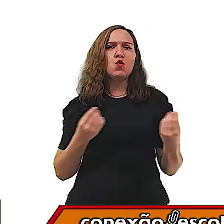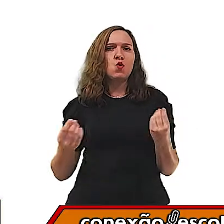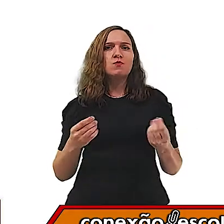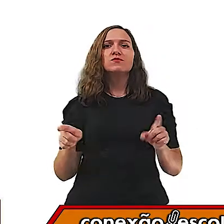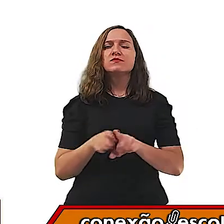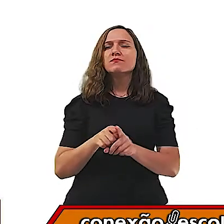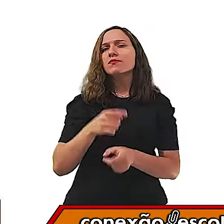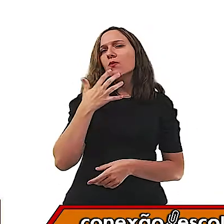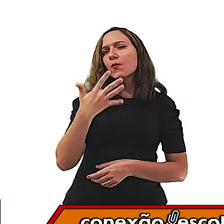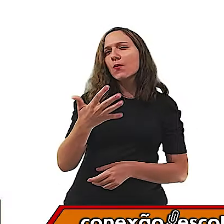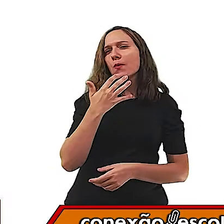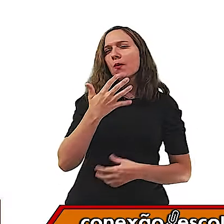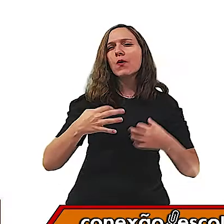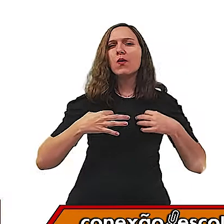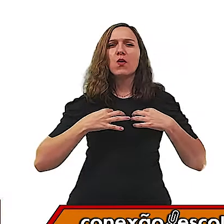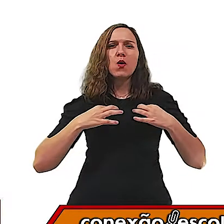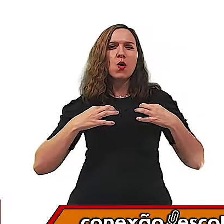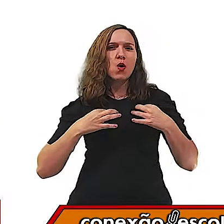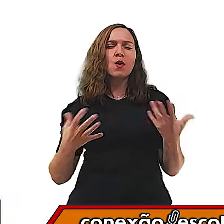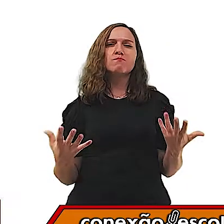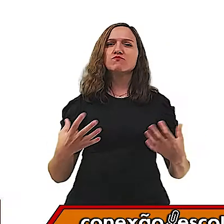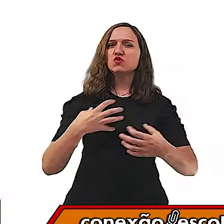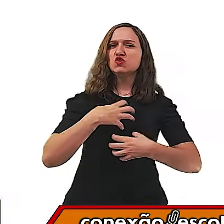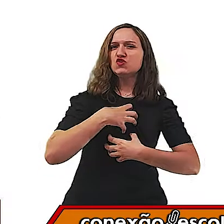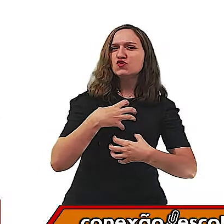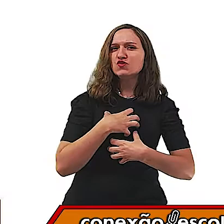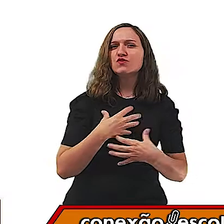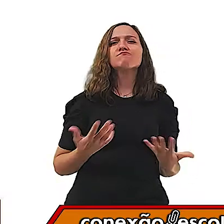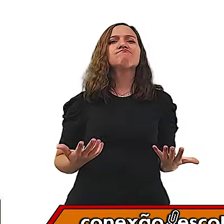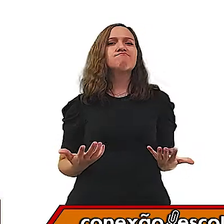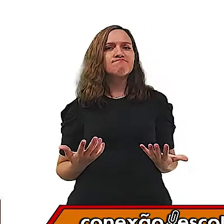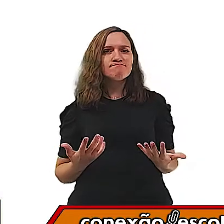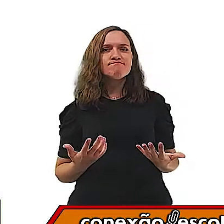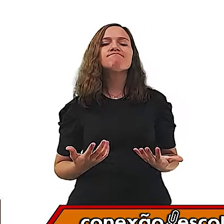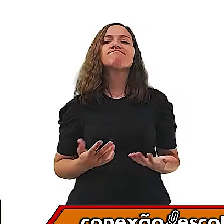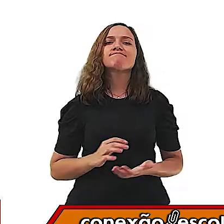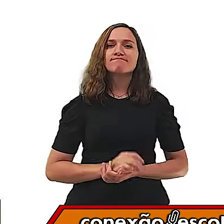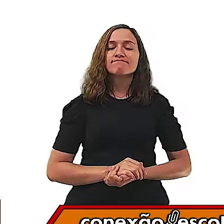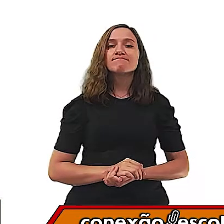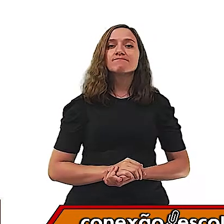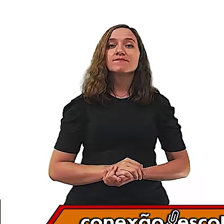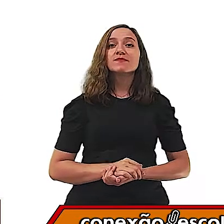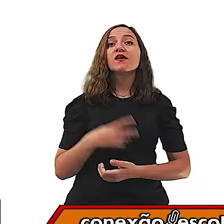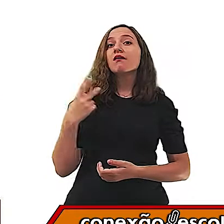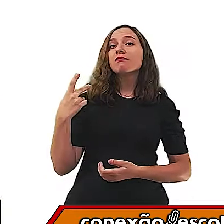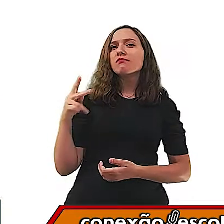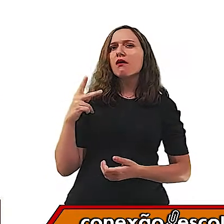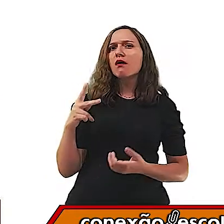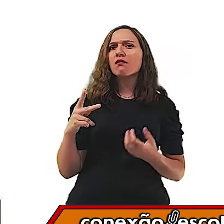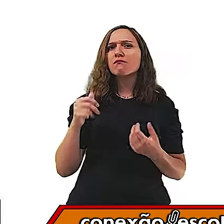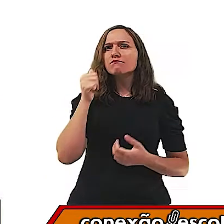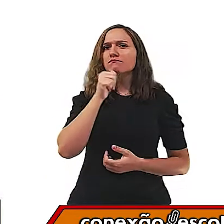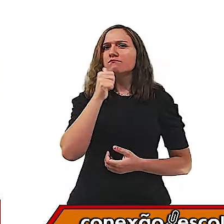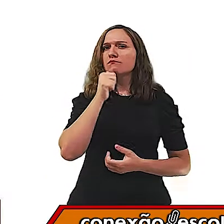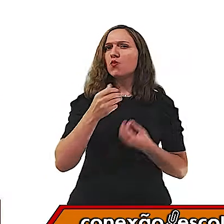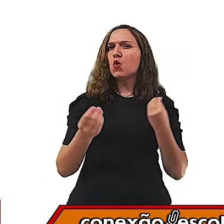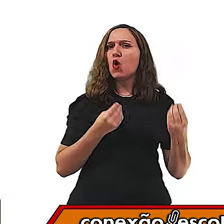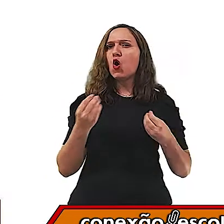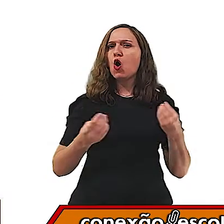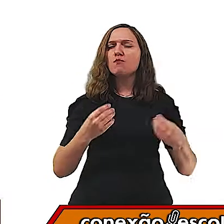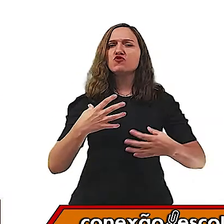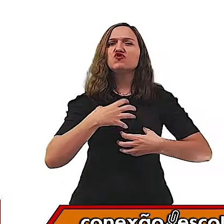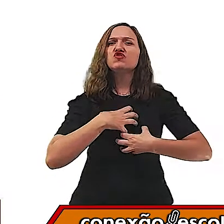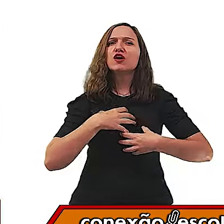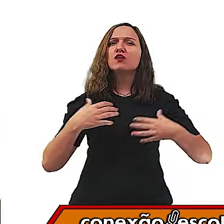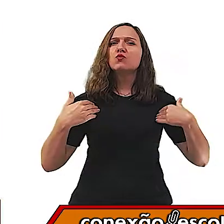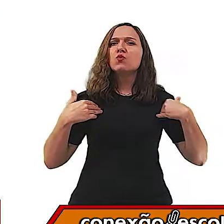cores das roupas, o estilo. Elas estão como? Em que posição